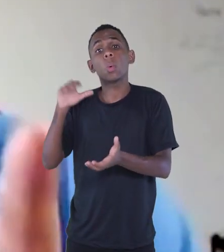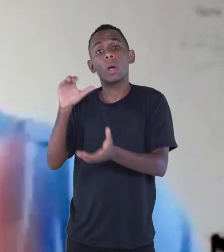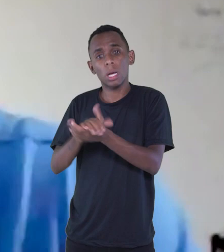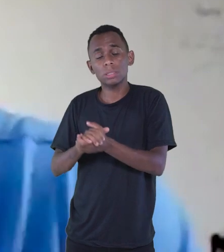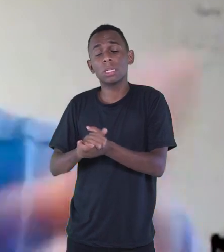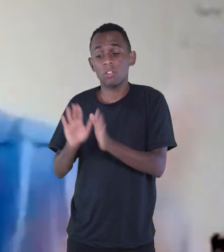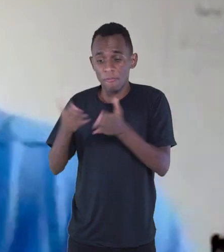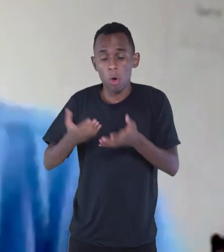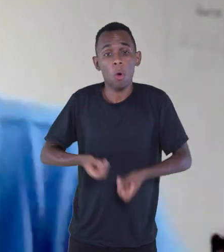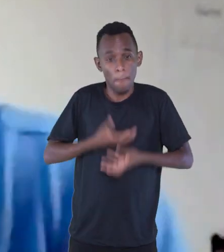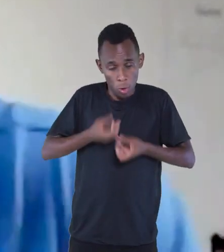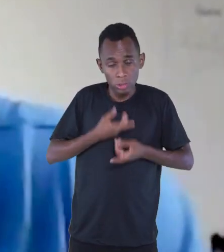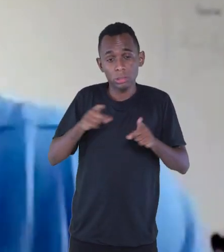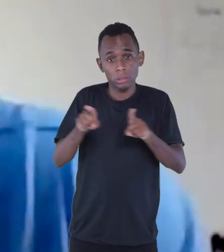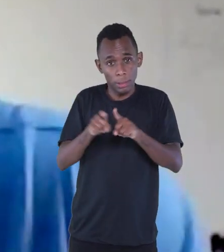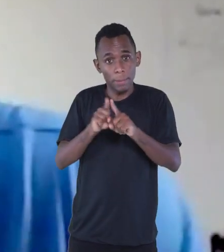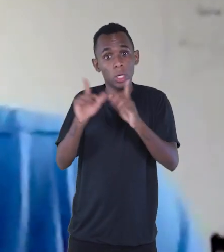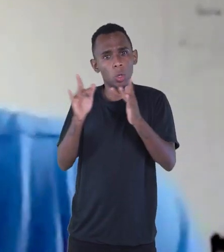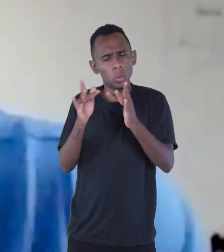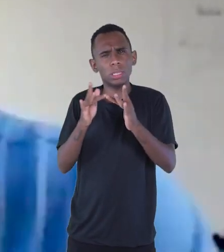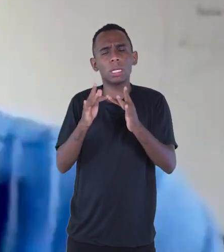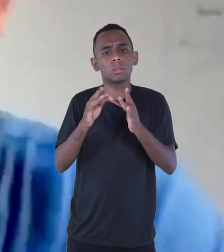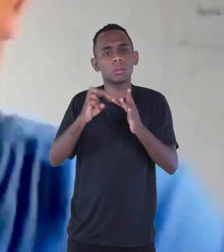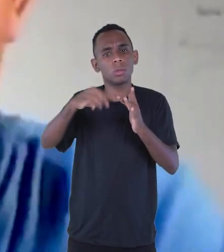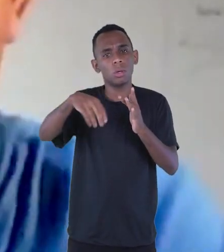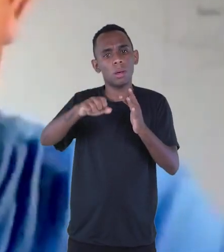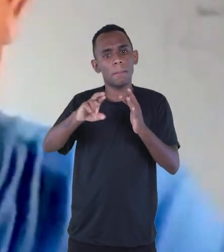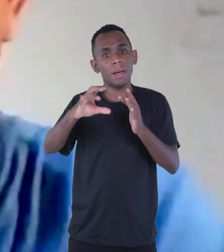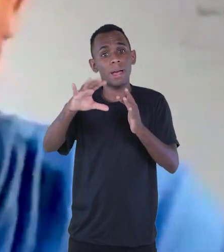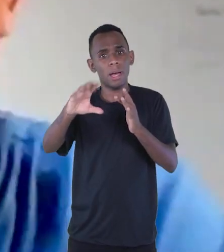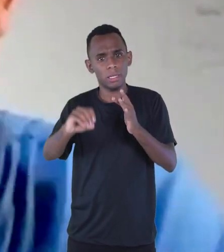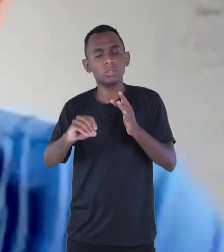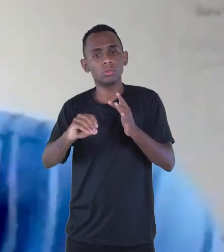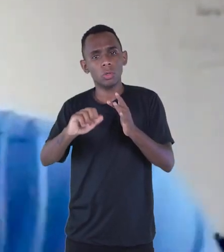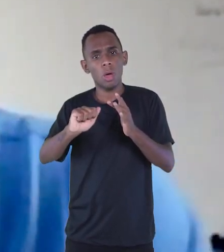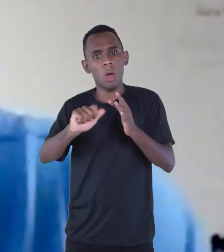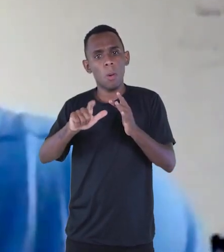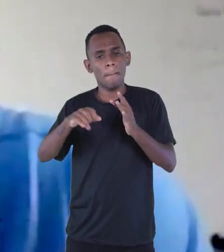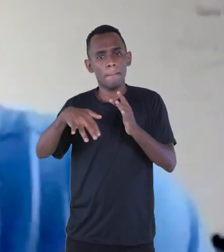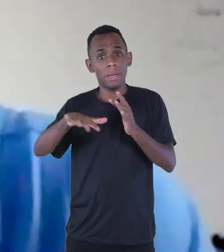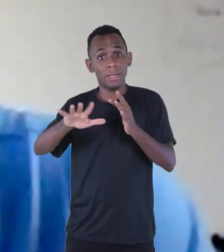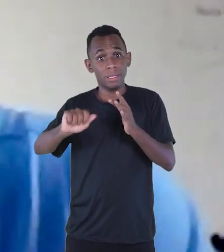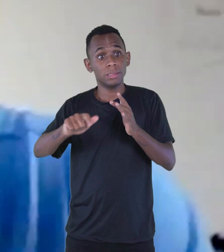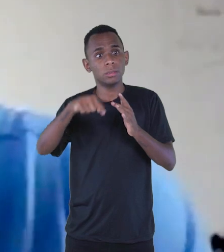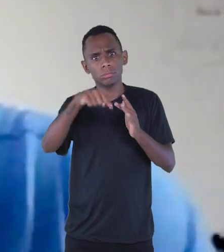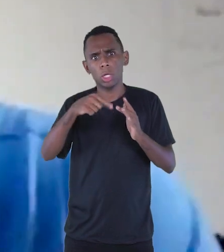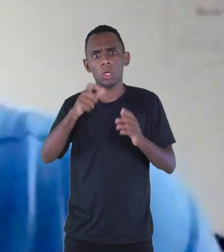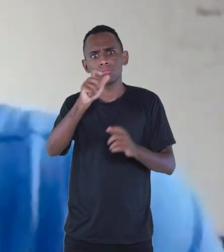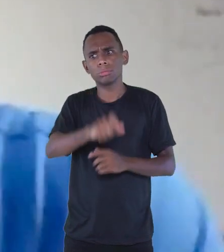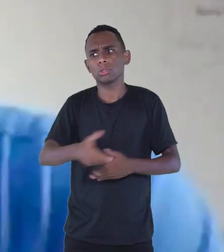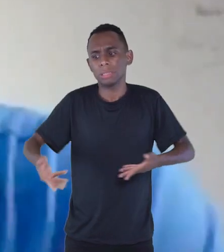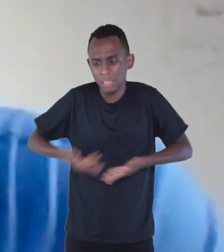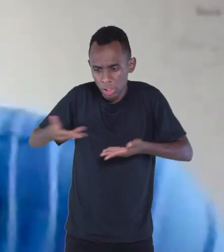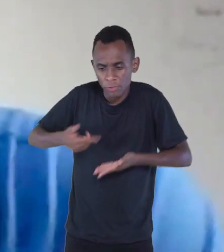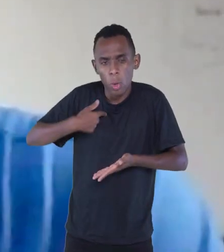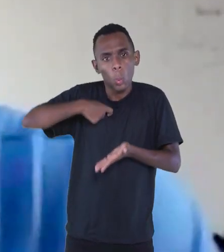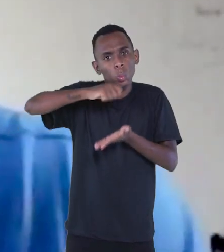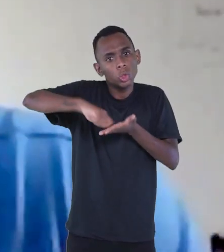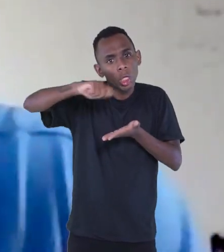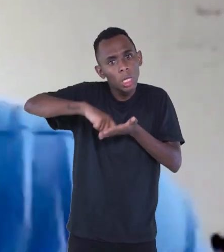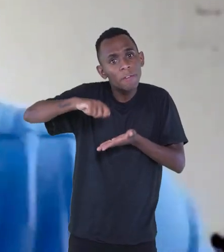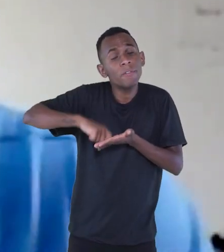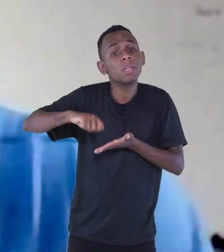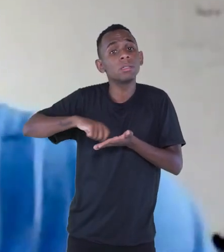contato com um grande poeta, que o Márcio Almeida, aqui da vizinha Oliveira, que me incentivava a escrever. E aí, nesse